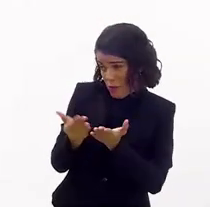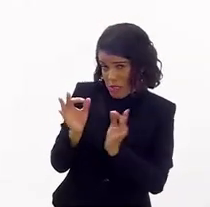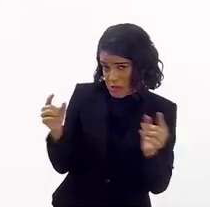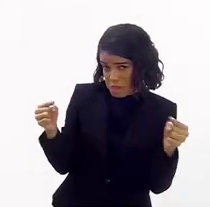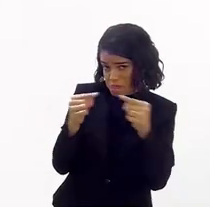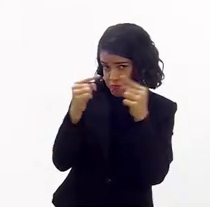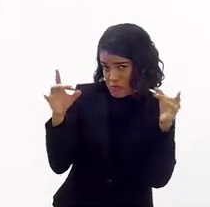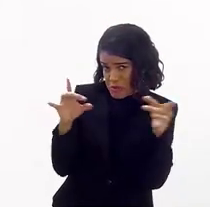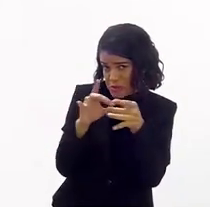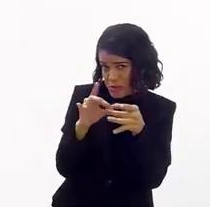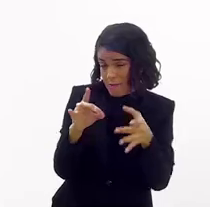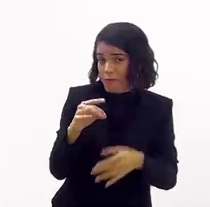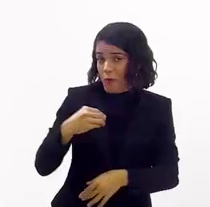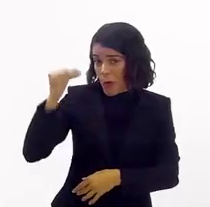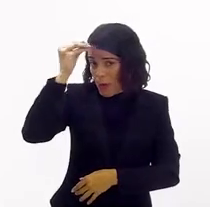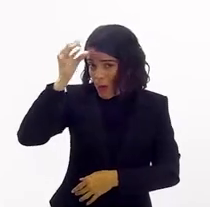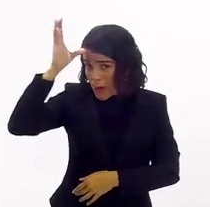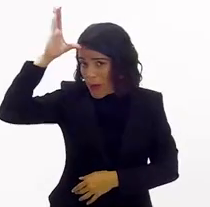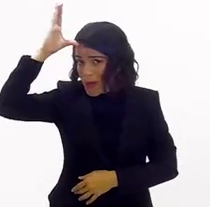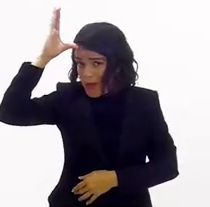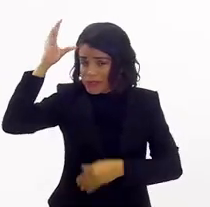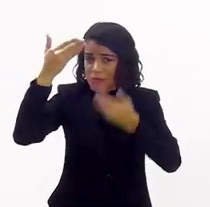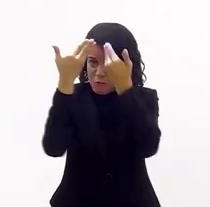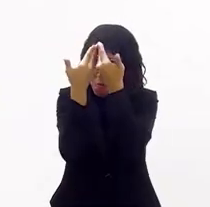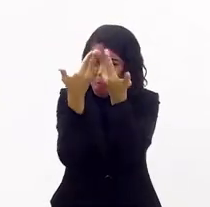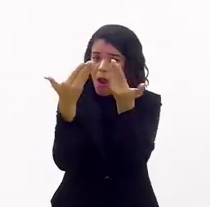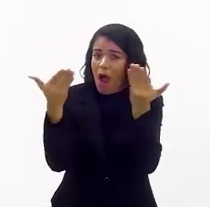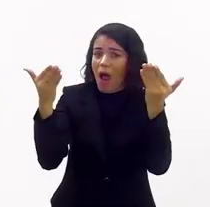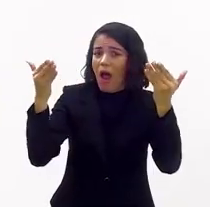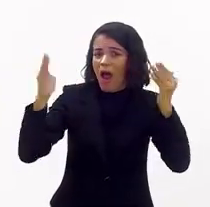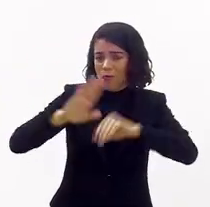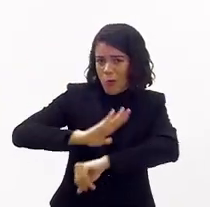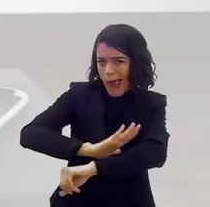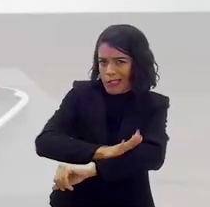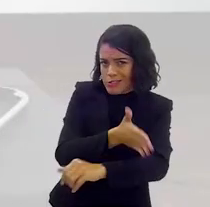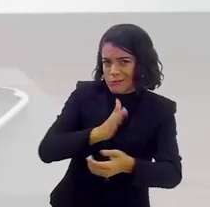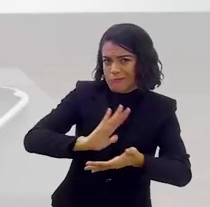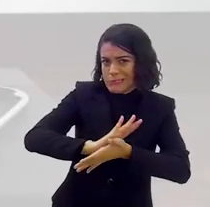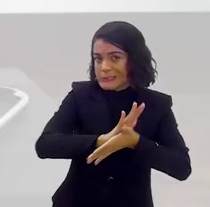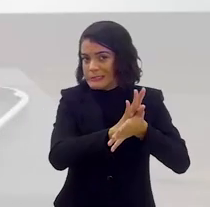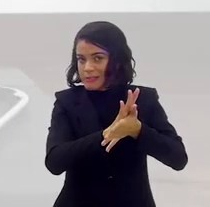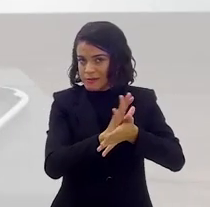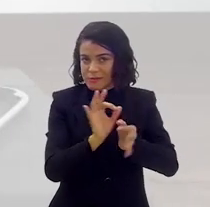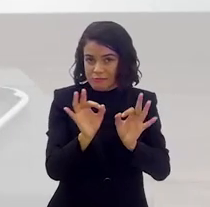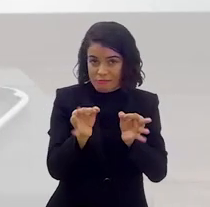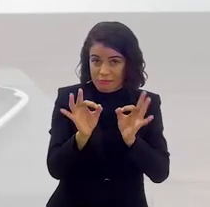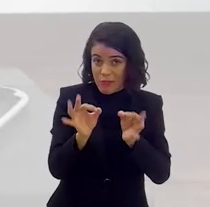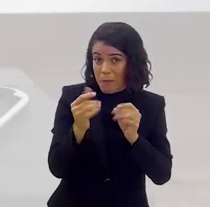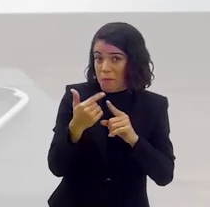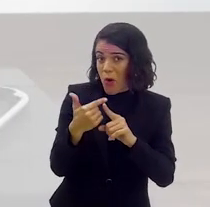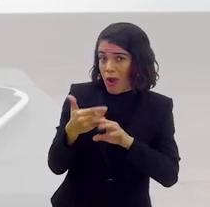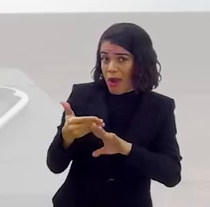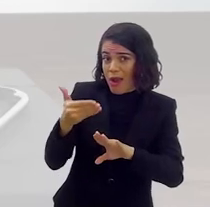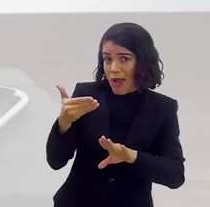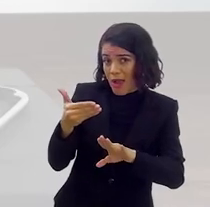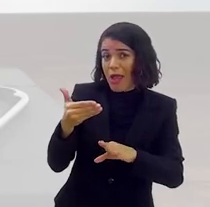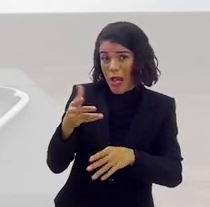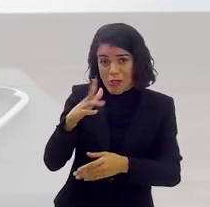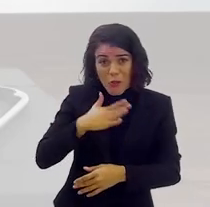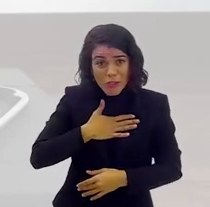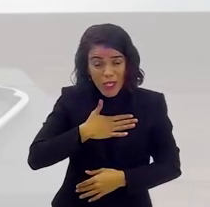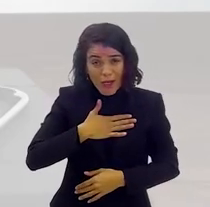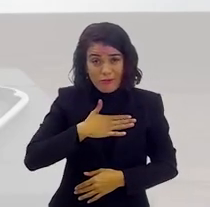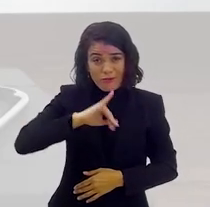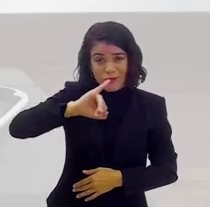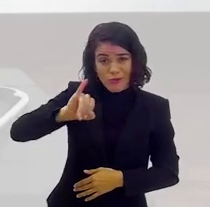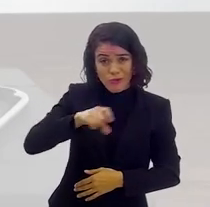no início, tem tudo a ver. Tem tudo O conhecimento desconstrói a intolerância e o racismo. Exatamente. Porque eles conheciam. Eles gostavam